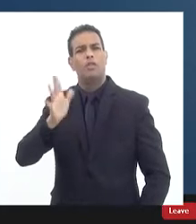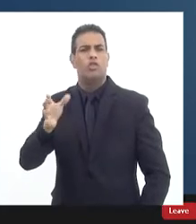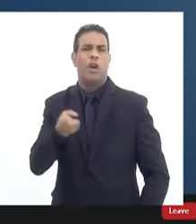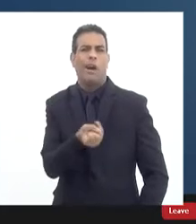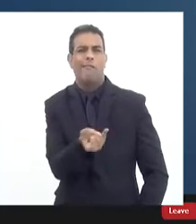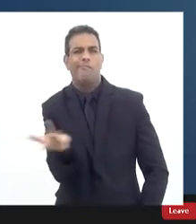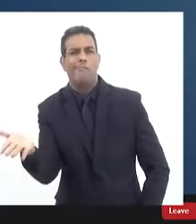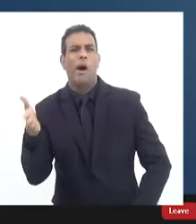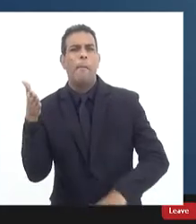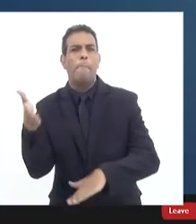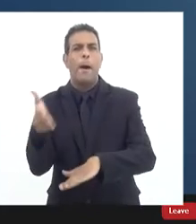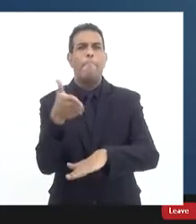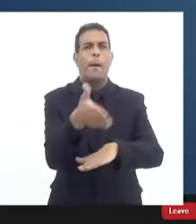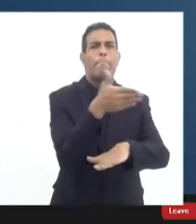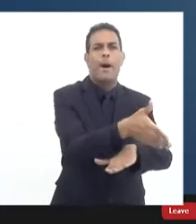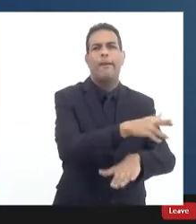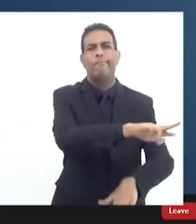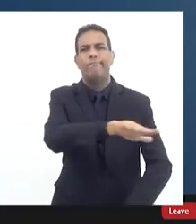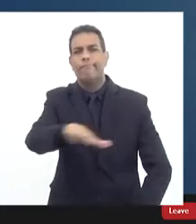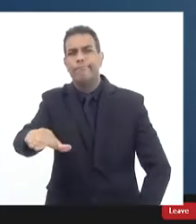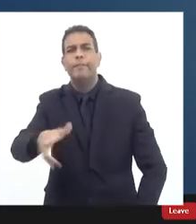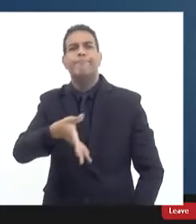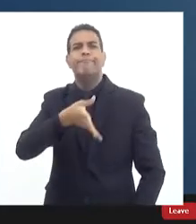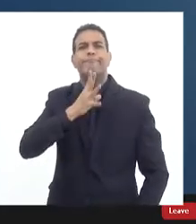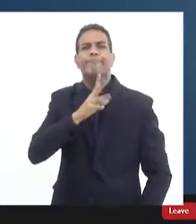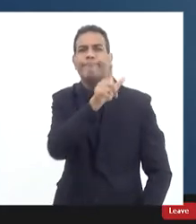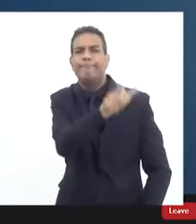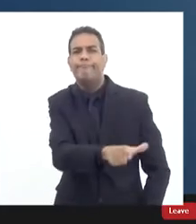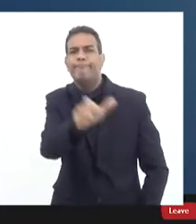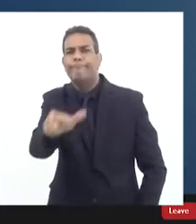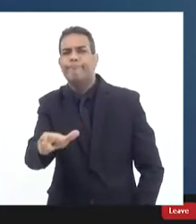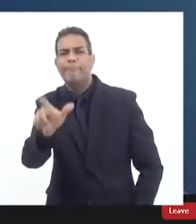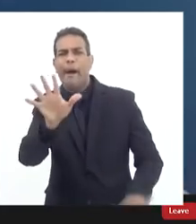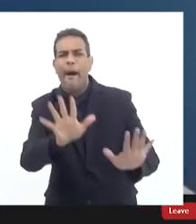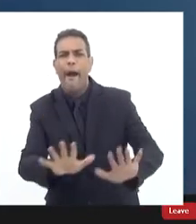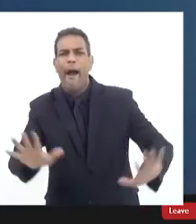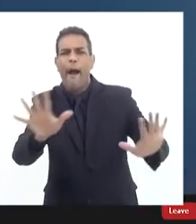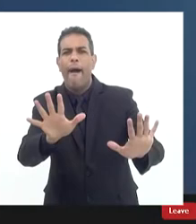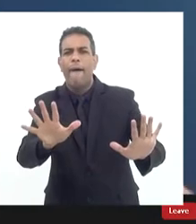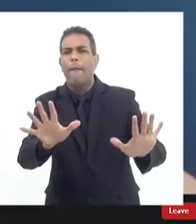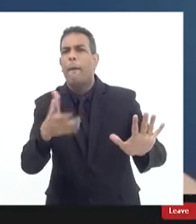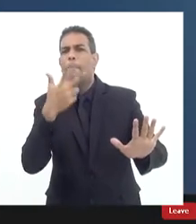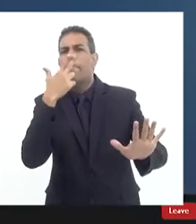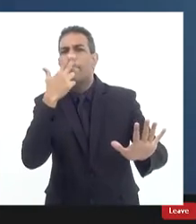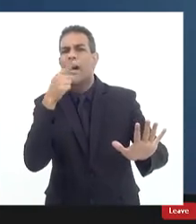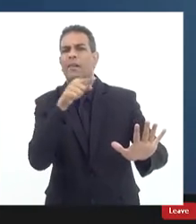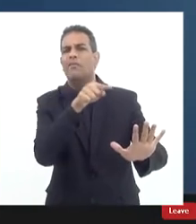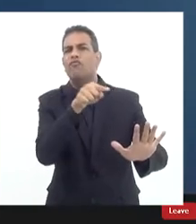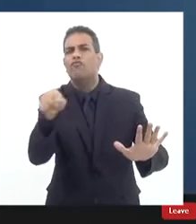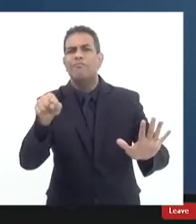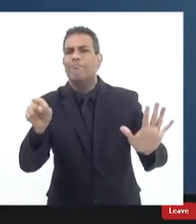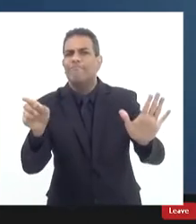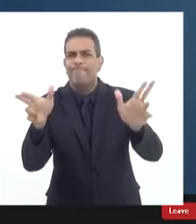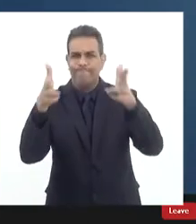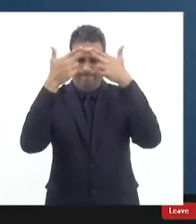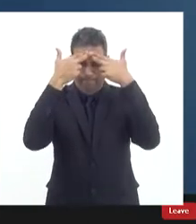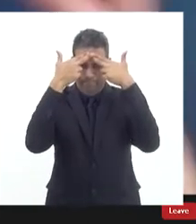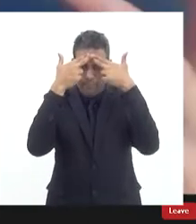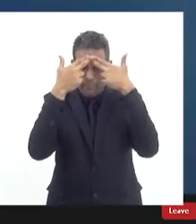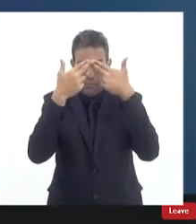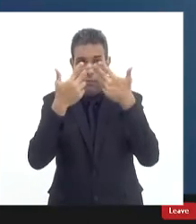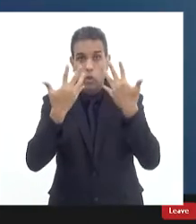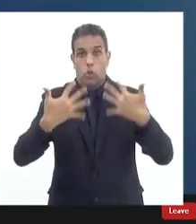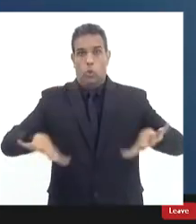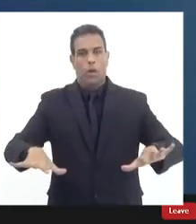e percebo um pouco da fala do doutor Rinaldo que é isso